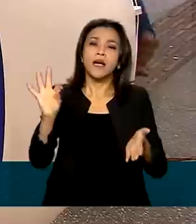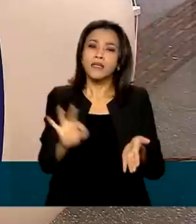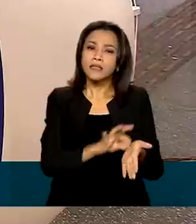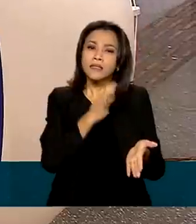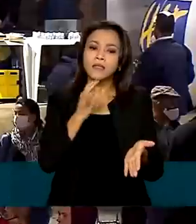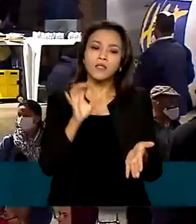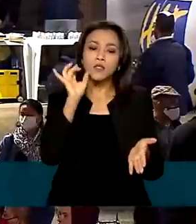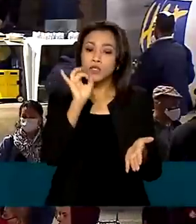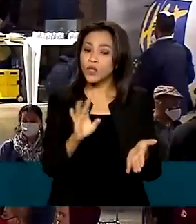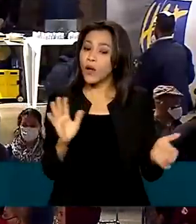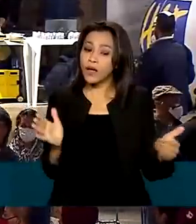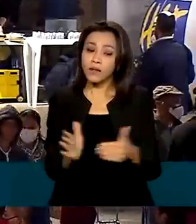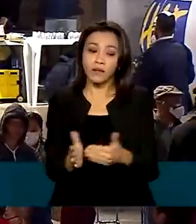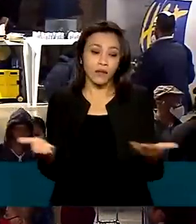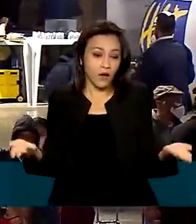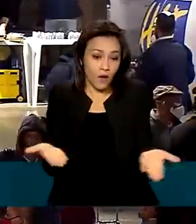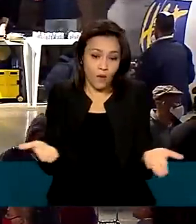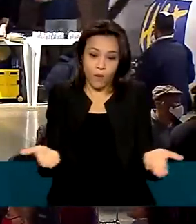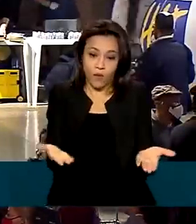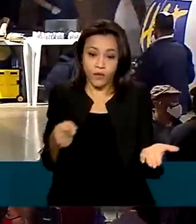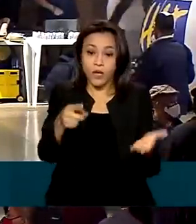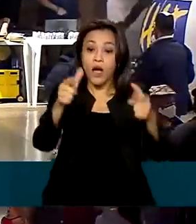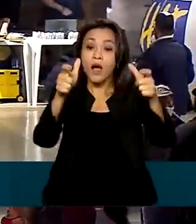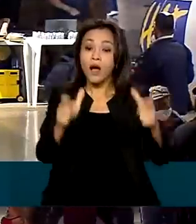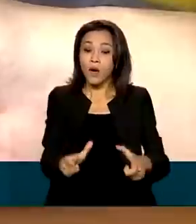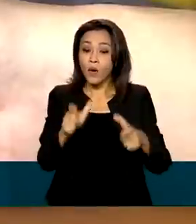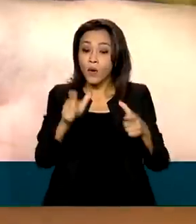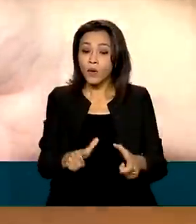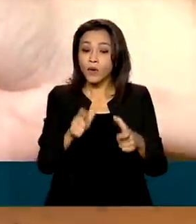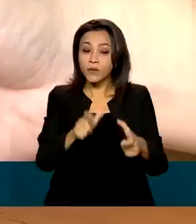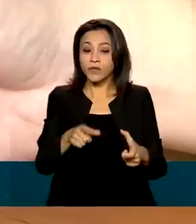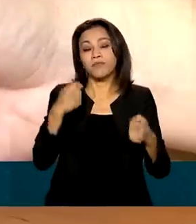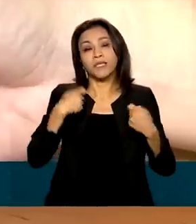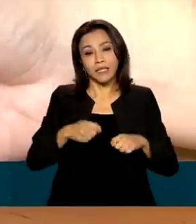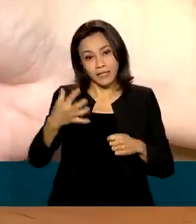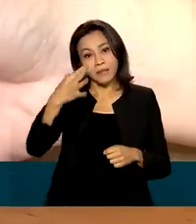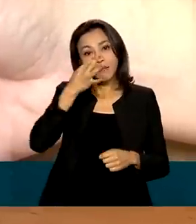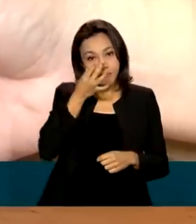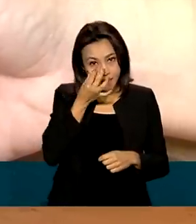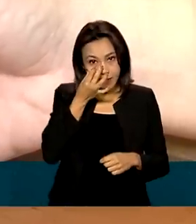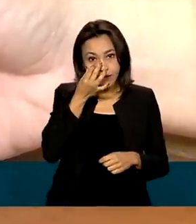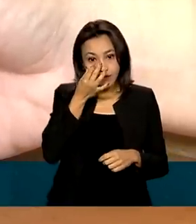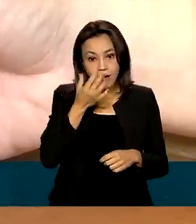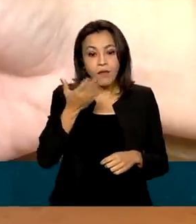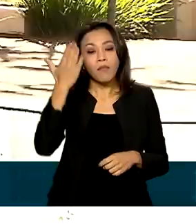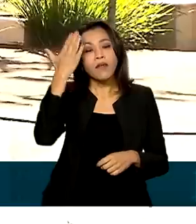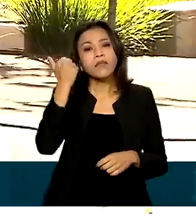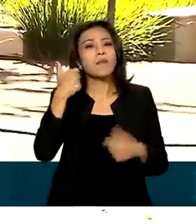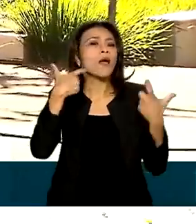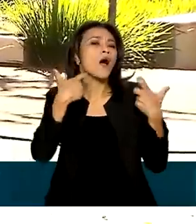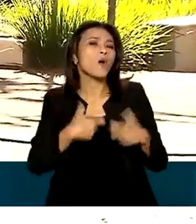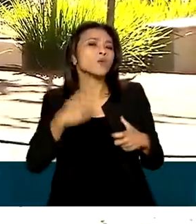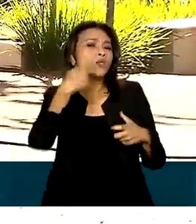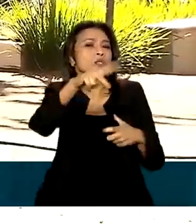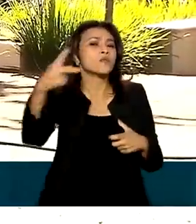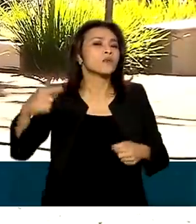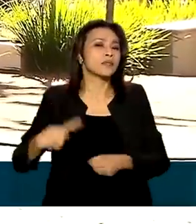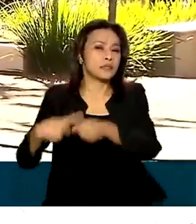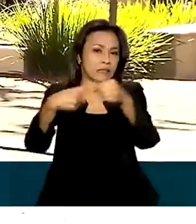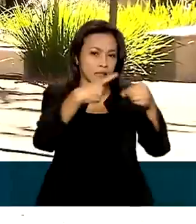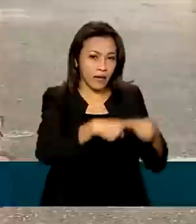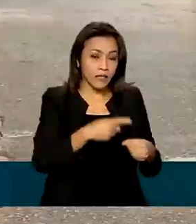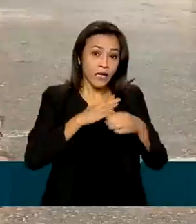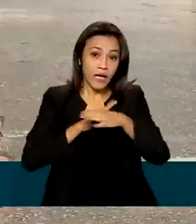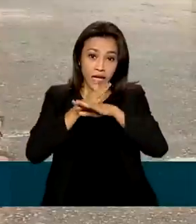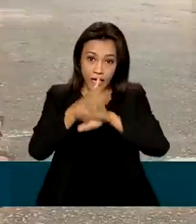feitas, Mara, só até hoje. E onde se inscrever? Essas inscrições precisam ser feitas presencialmente. Então, para saber onde se inscrever no seu município, você acessa lá